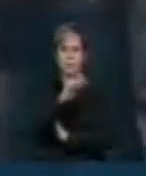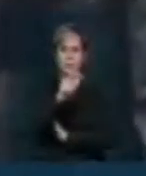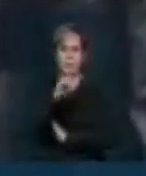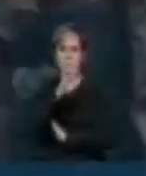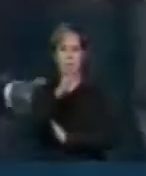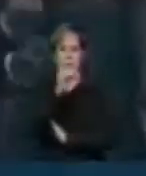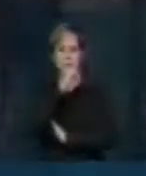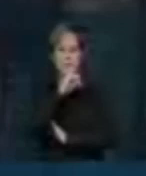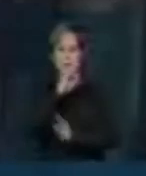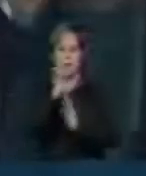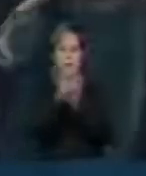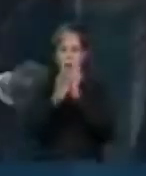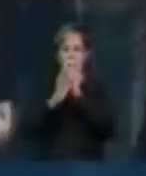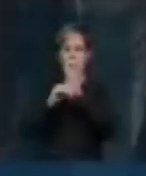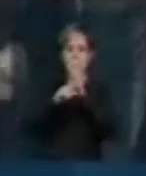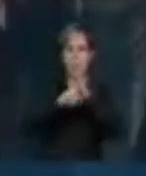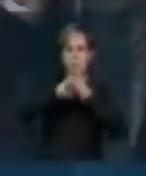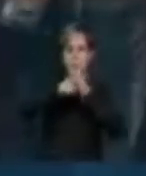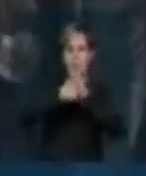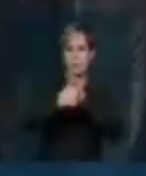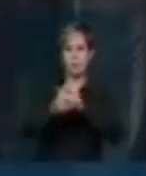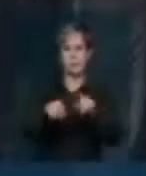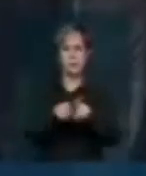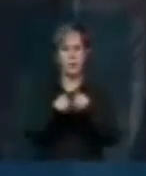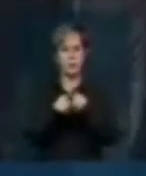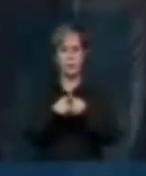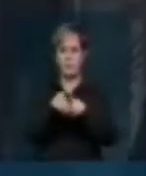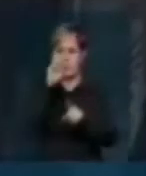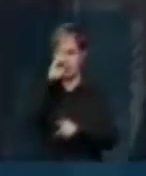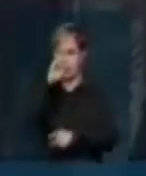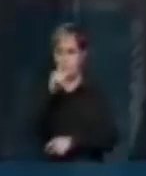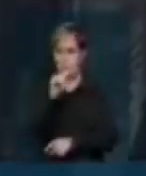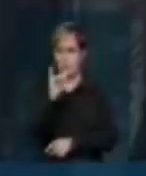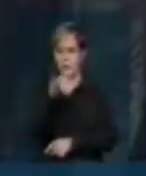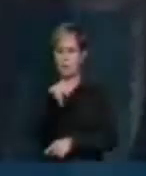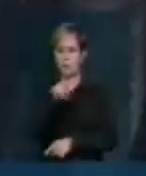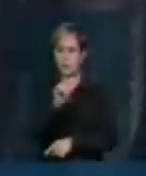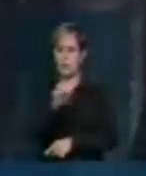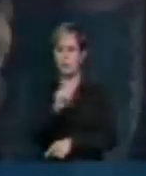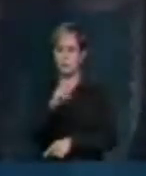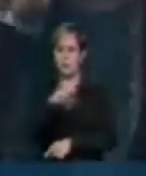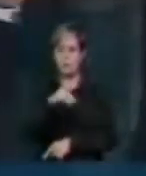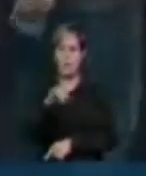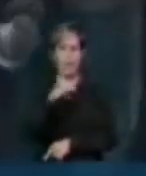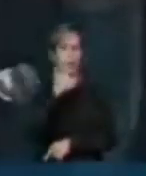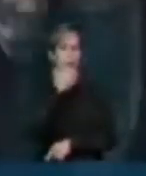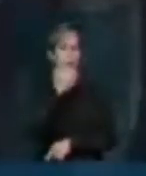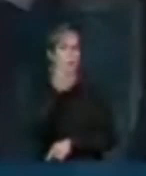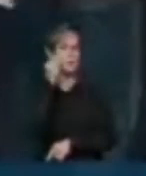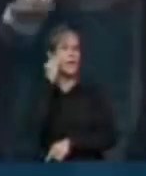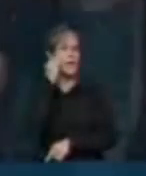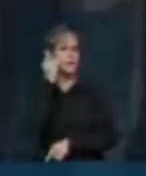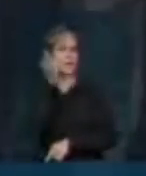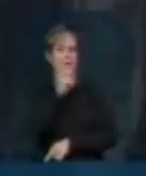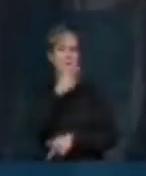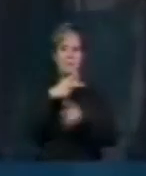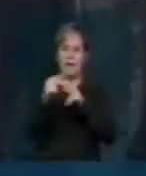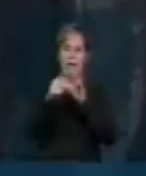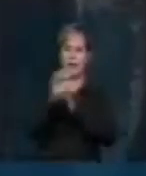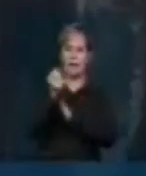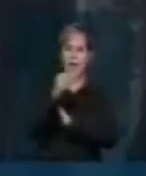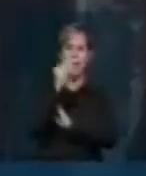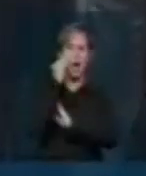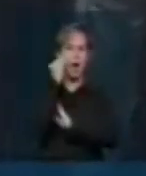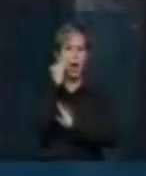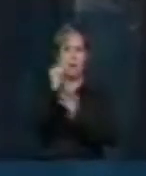dos corruptos, dos corruptores e do Sr. Gilmar Mendes. Não adianta mais tentar ganhar no grito ou querer dispensar